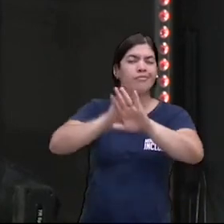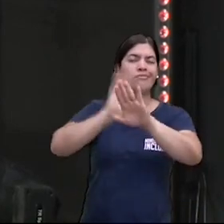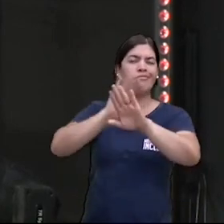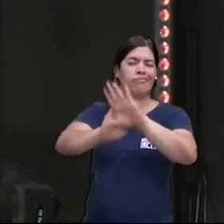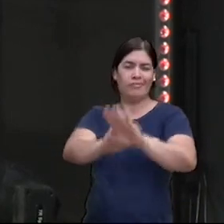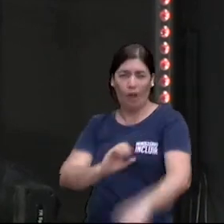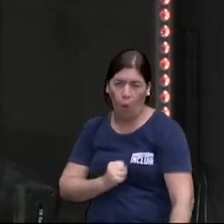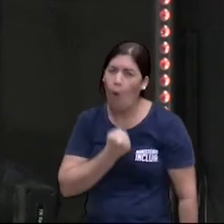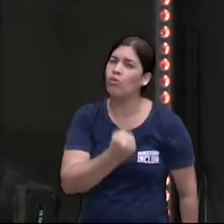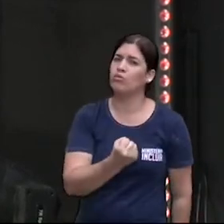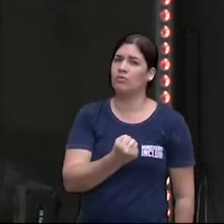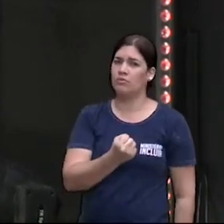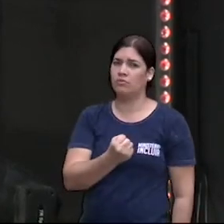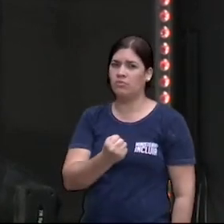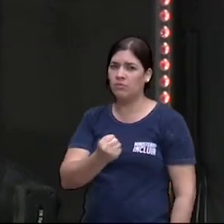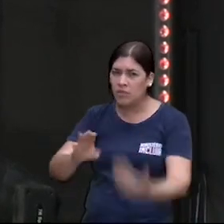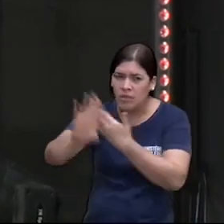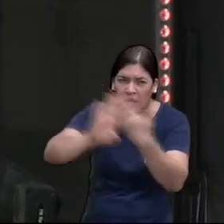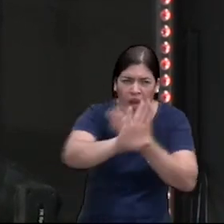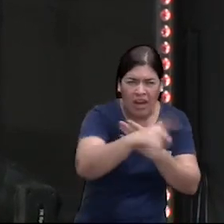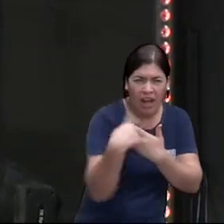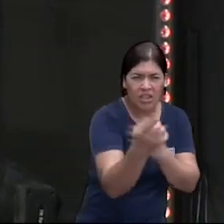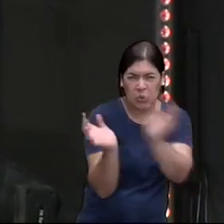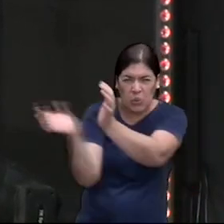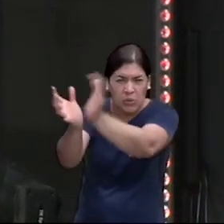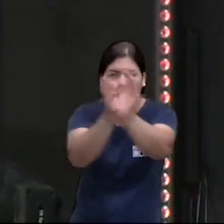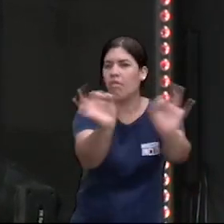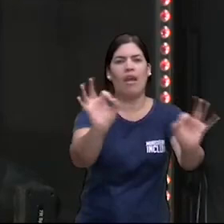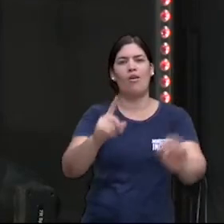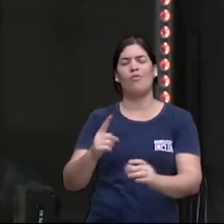a gente nós somos brasileiros nós somos uma nação só nós vamos vencer juntos